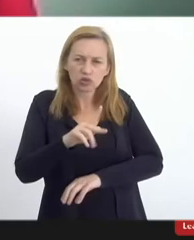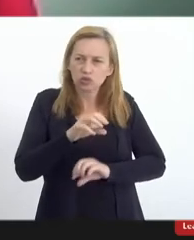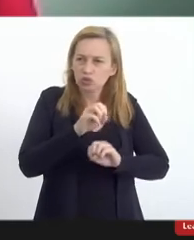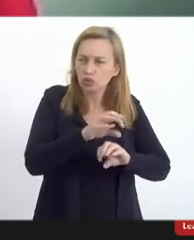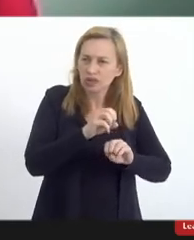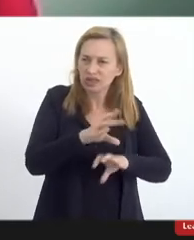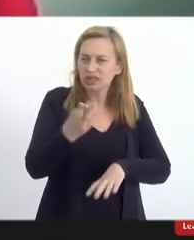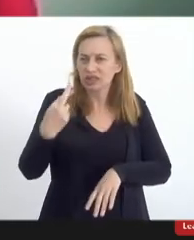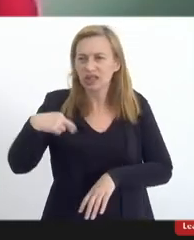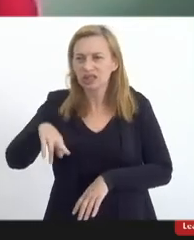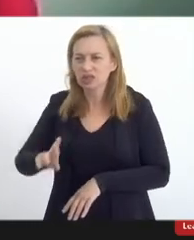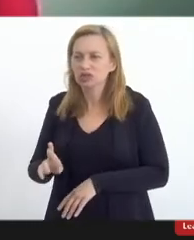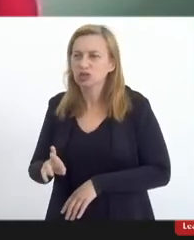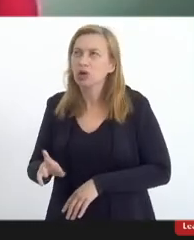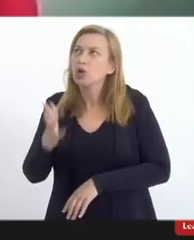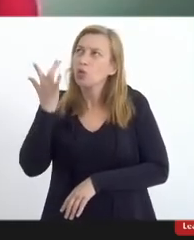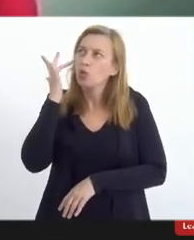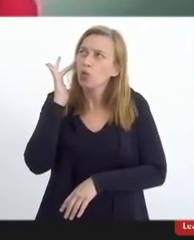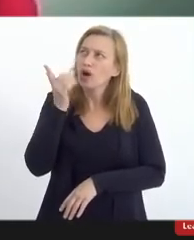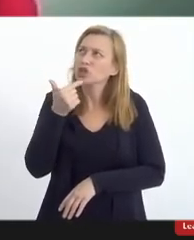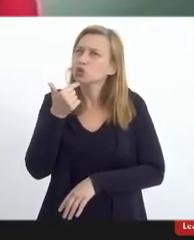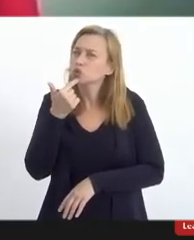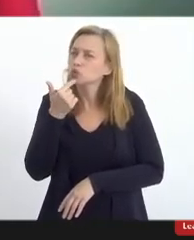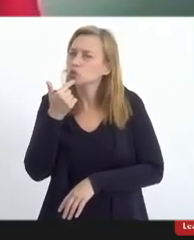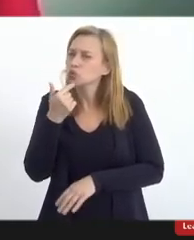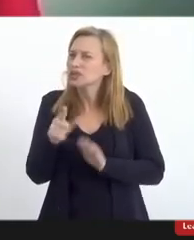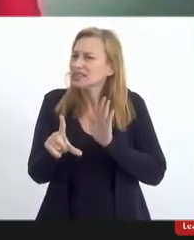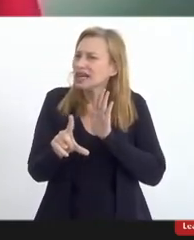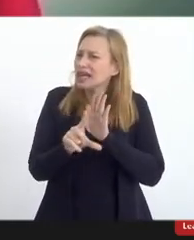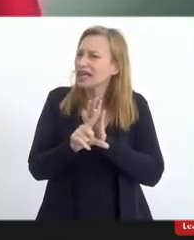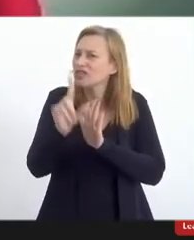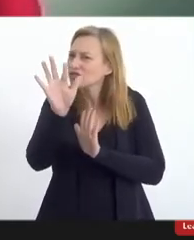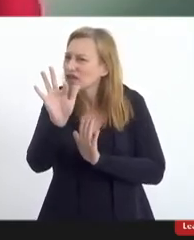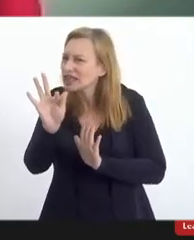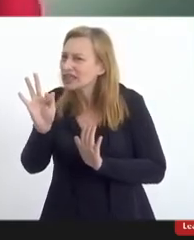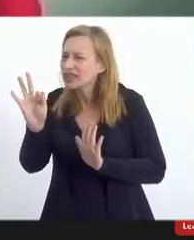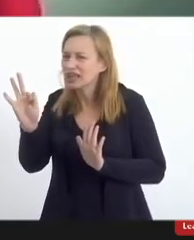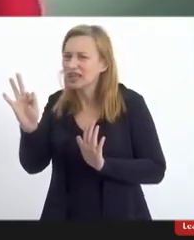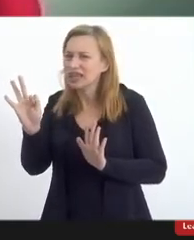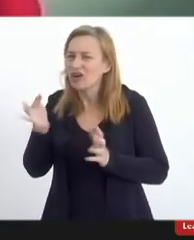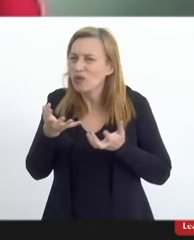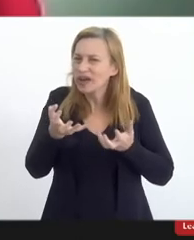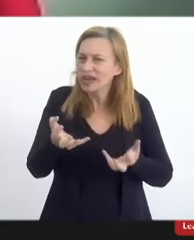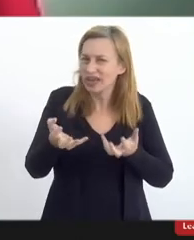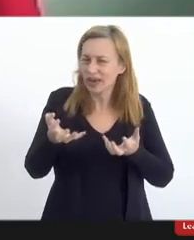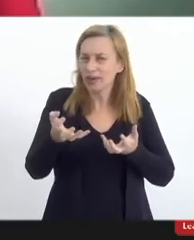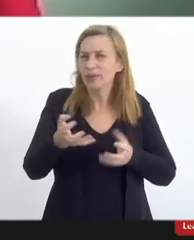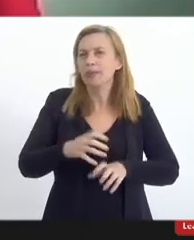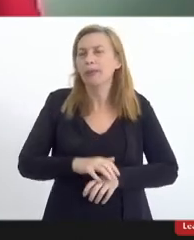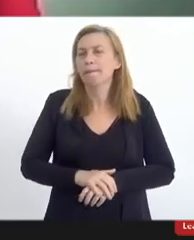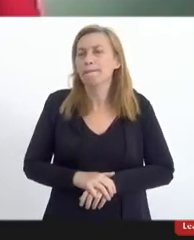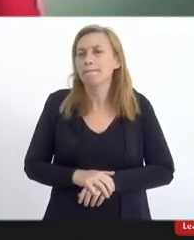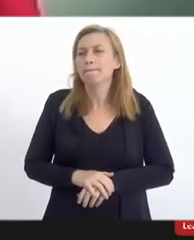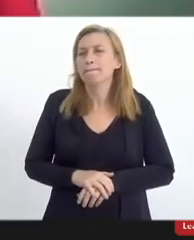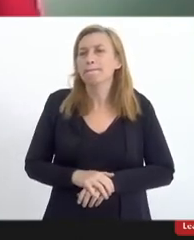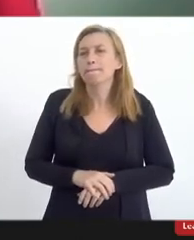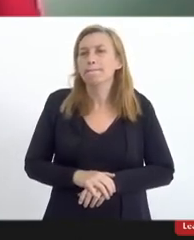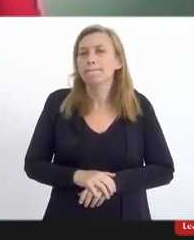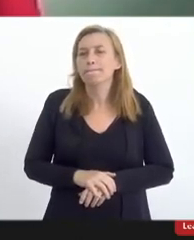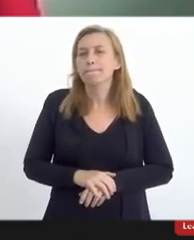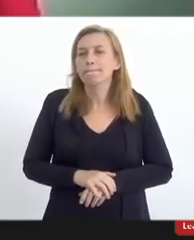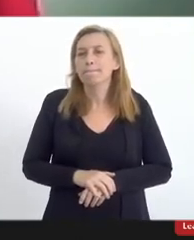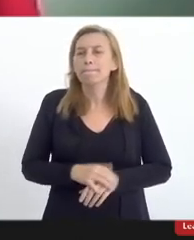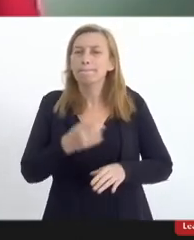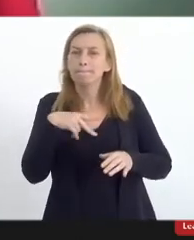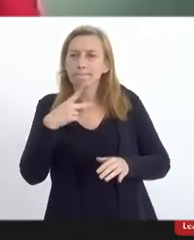religioso eu acho que o que a lei federal pretende quando determina